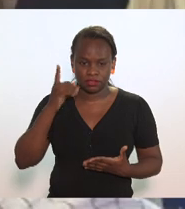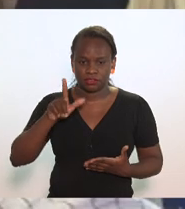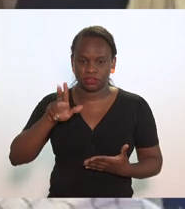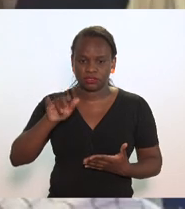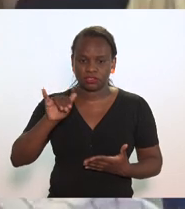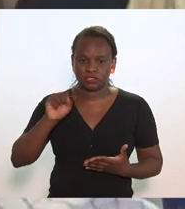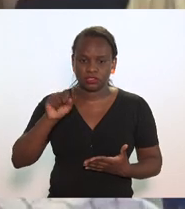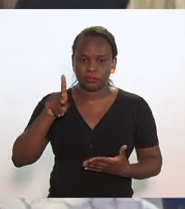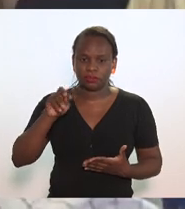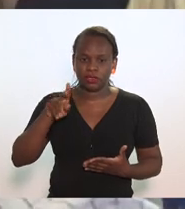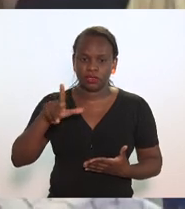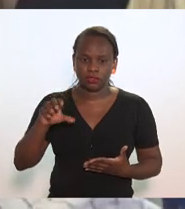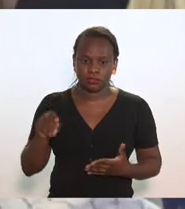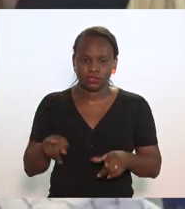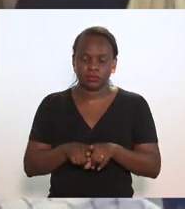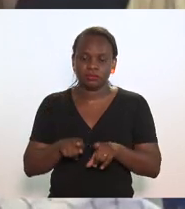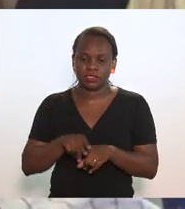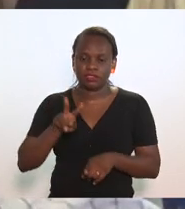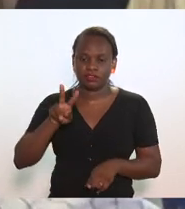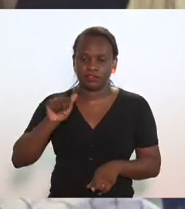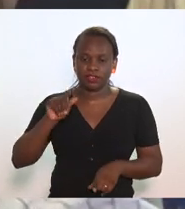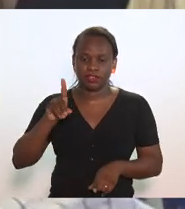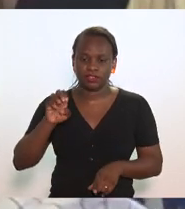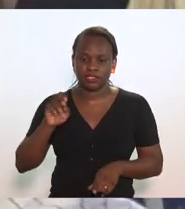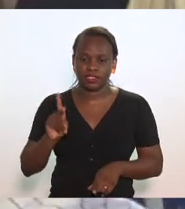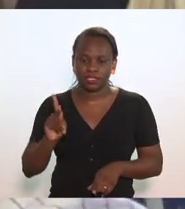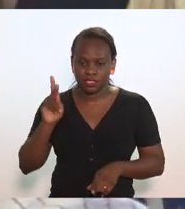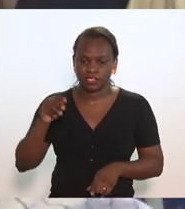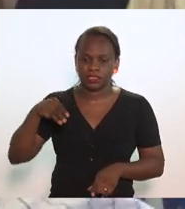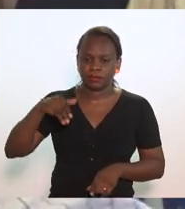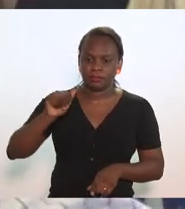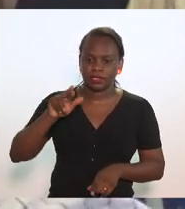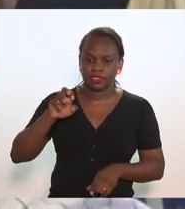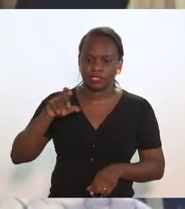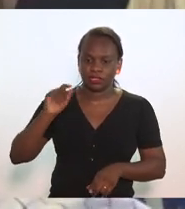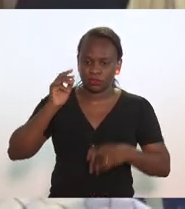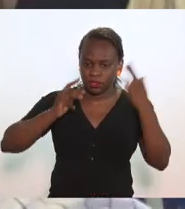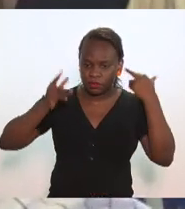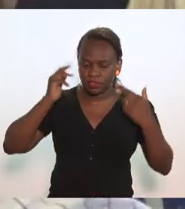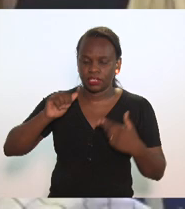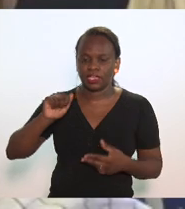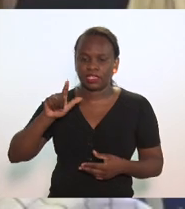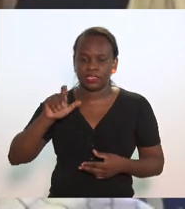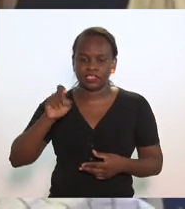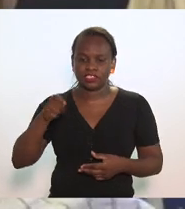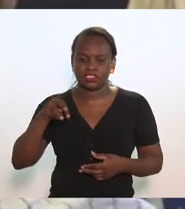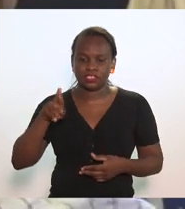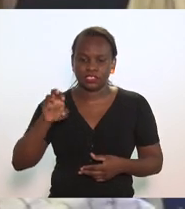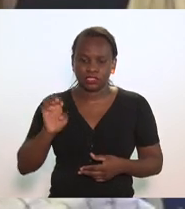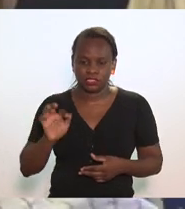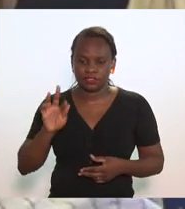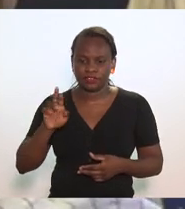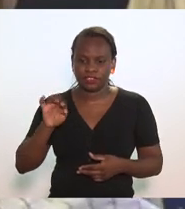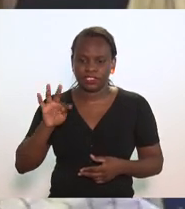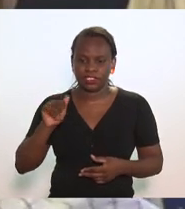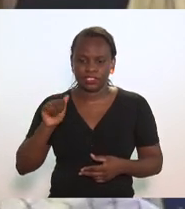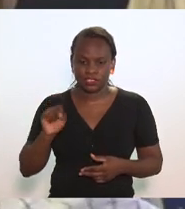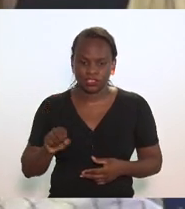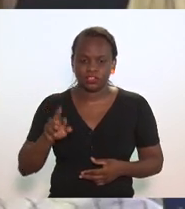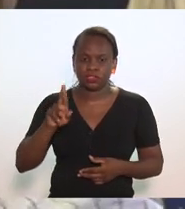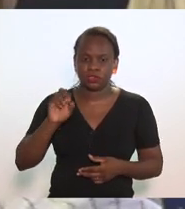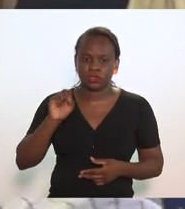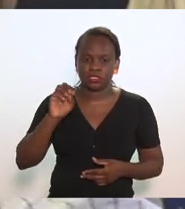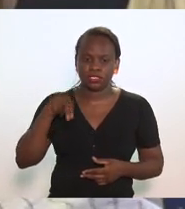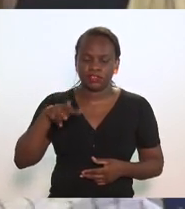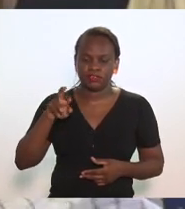Luiz Paulo, deputado Valdeque Carneiro, Marcelo Cabelereiro, deputado Alexandre Freitas, deputado Rosenberg Reis, ele